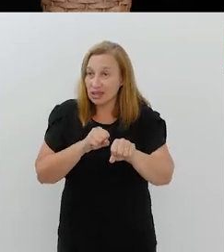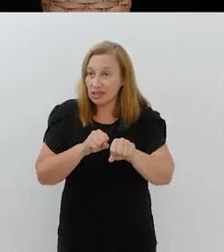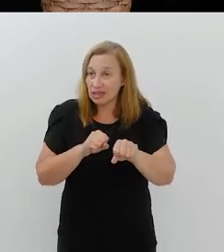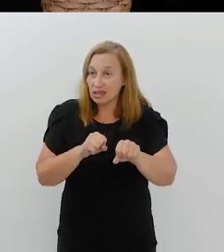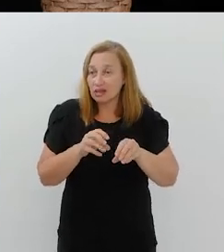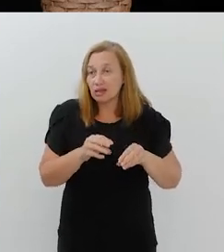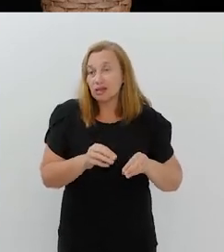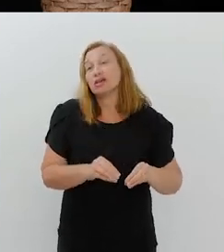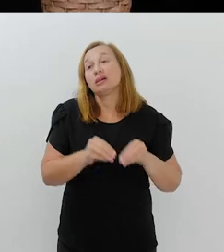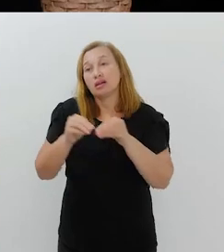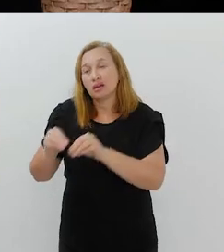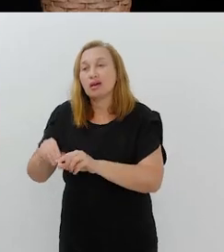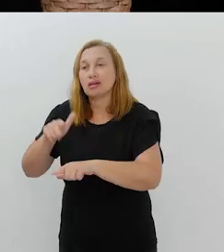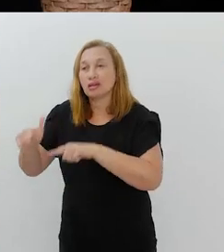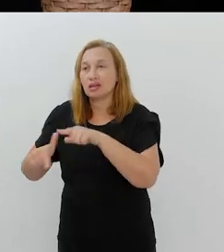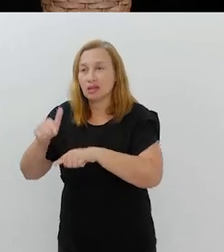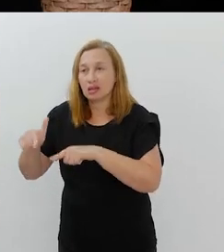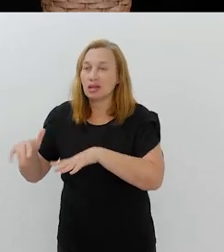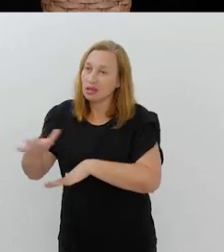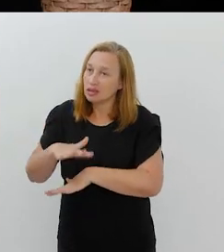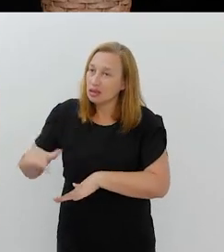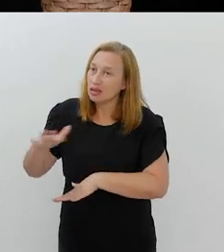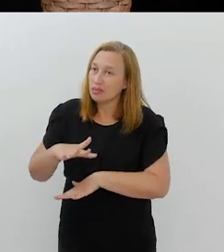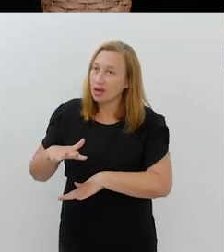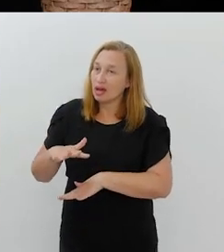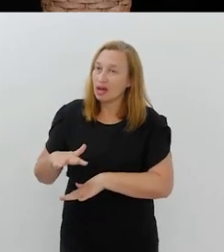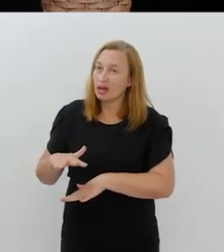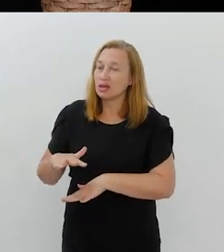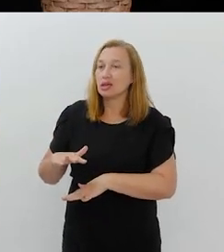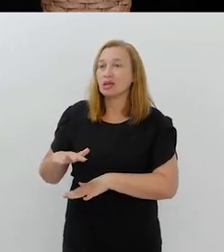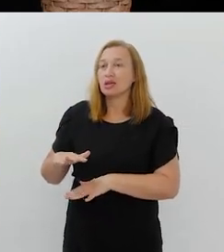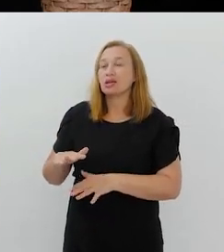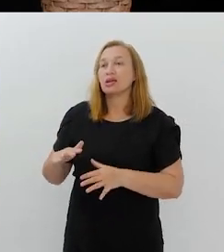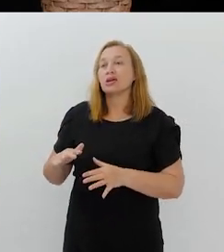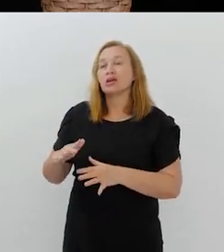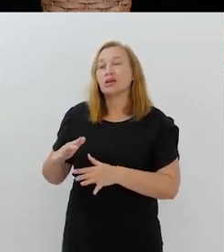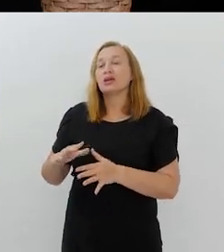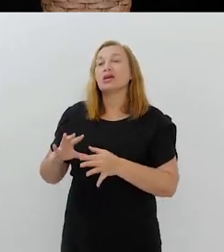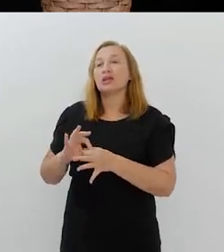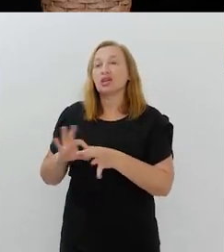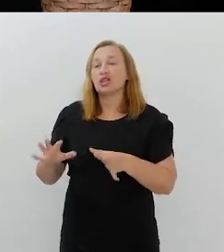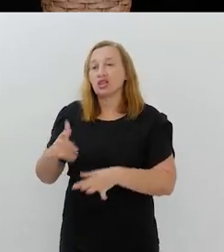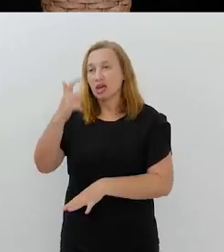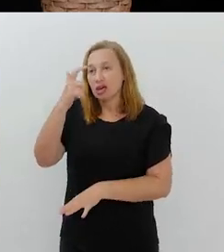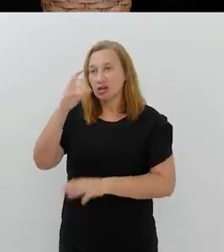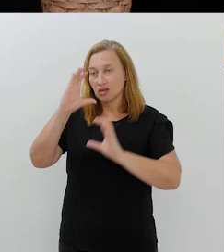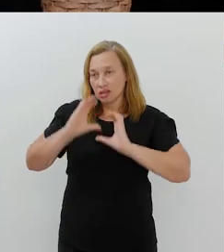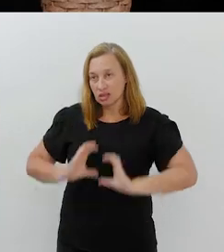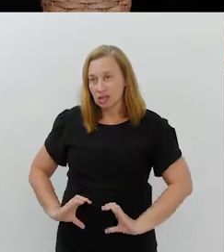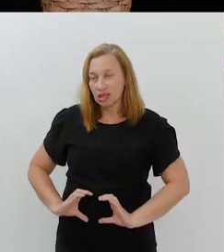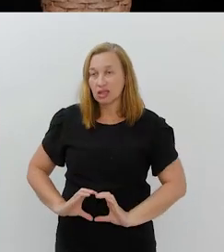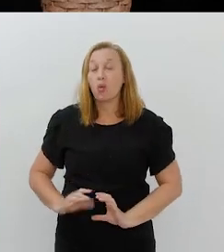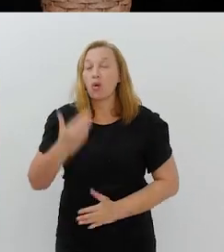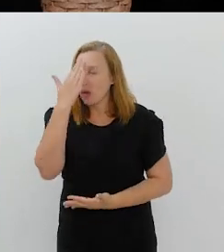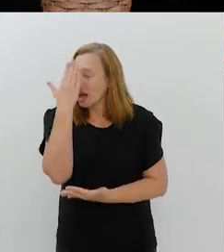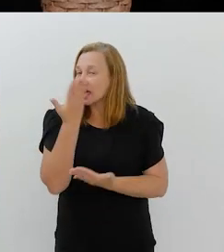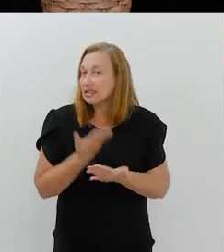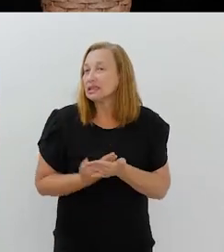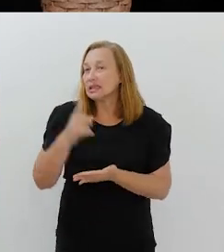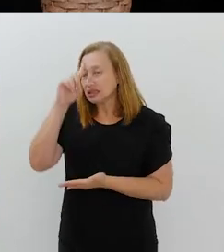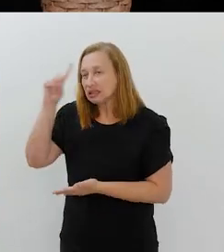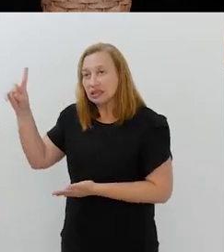mercado do trabalho e torná-la um cidadão. Essa é a nossa função e eu